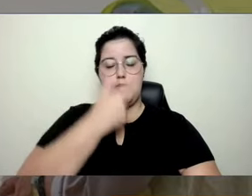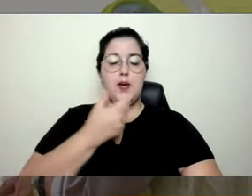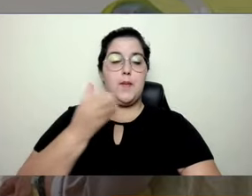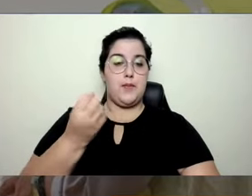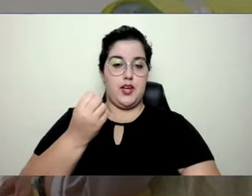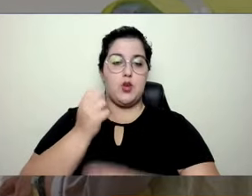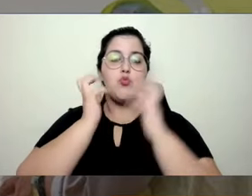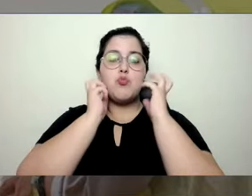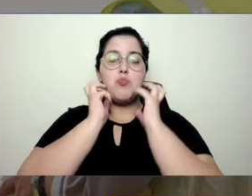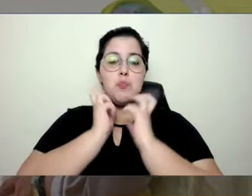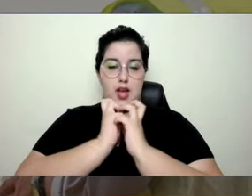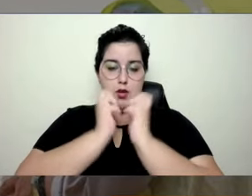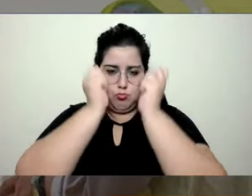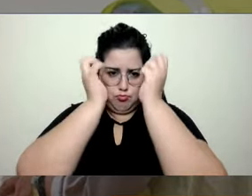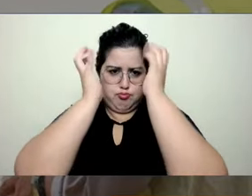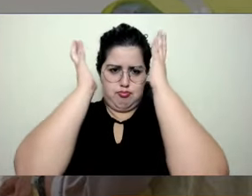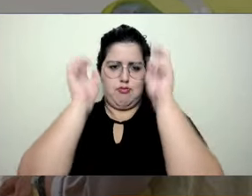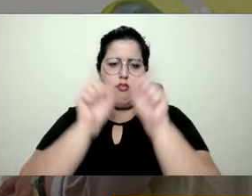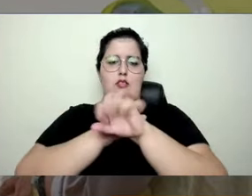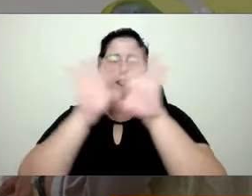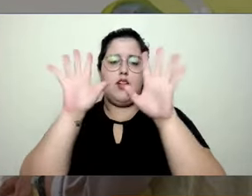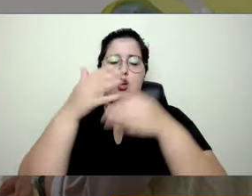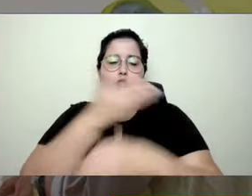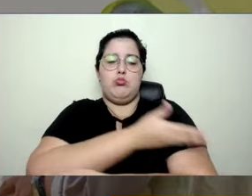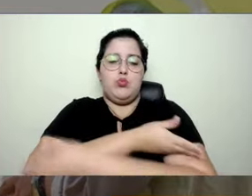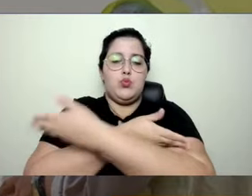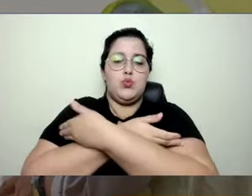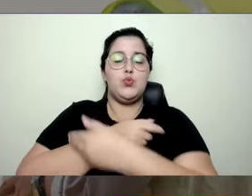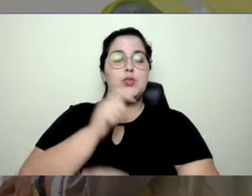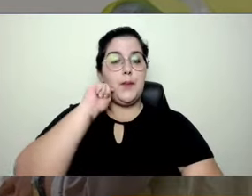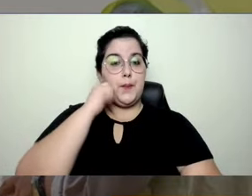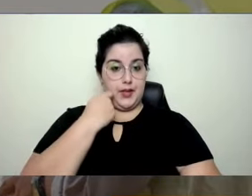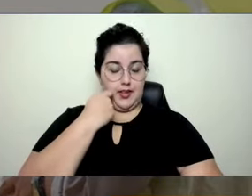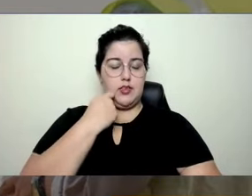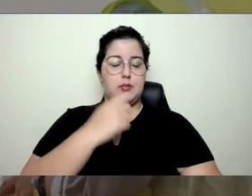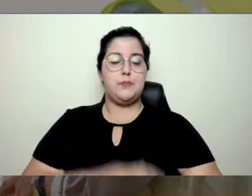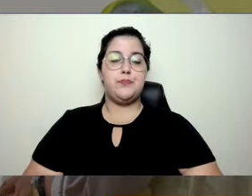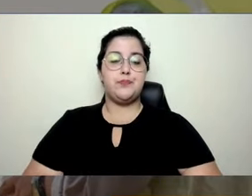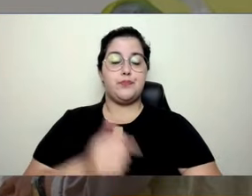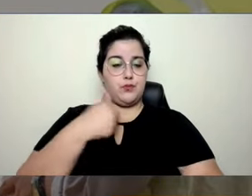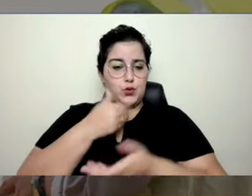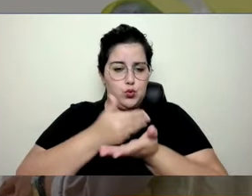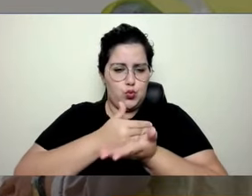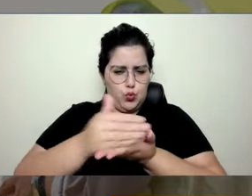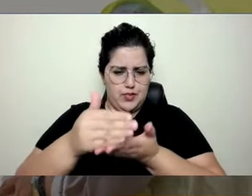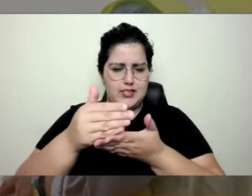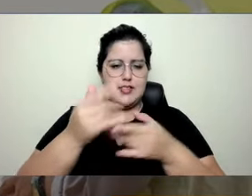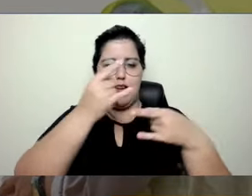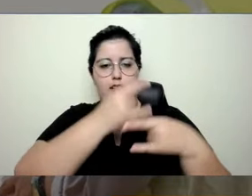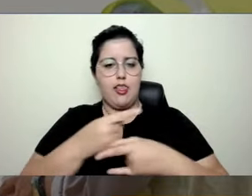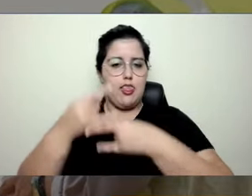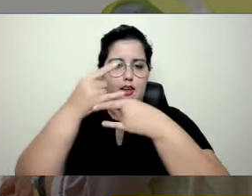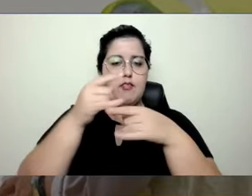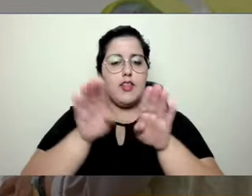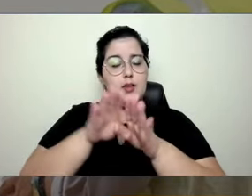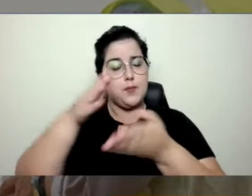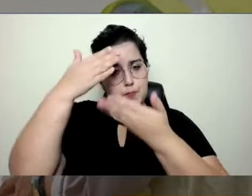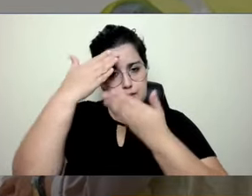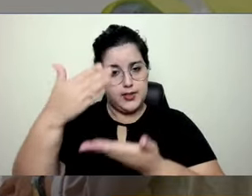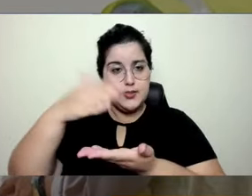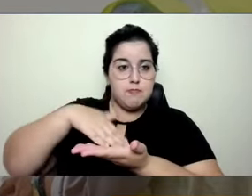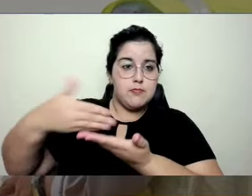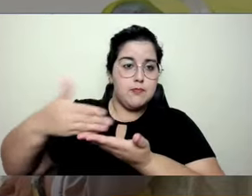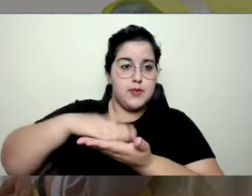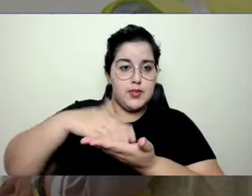barba e estou vestindo uma camisa preta. Antes de começar a nossa live, eu quero agradecer a presença da Mayara,